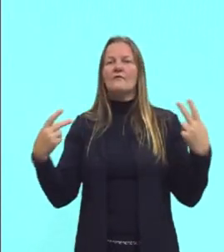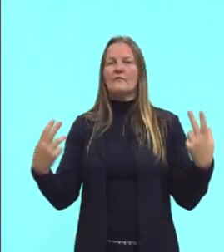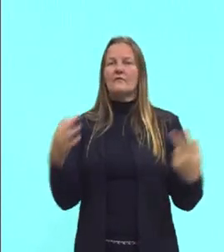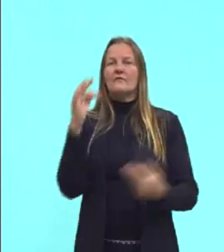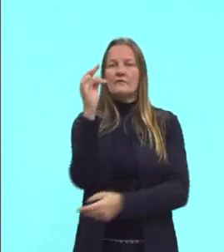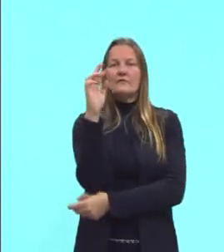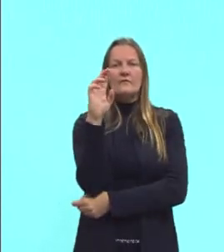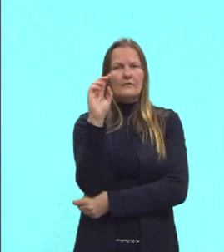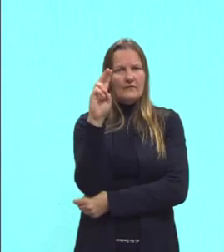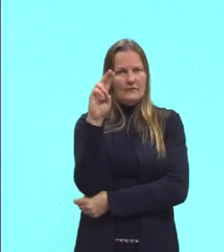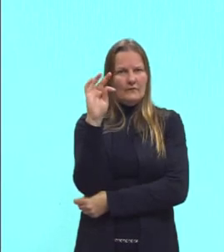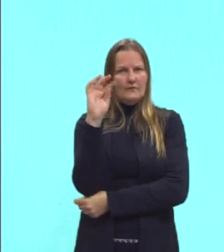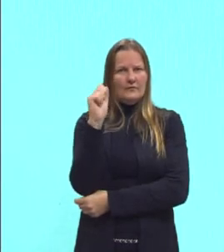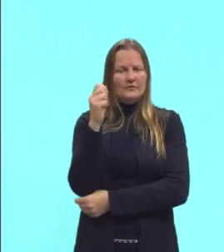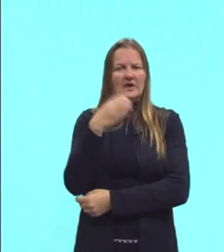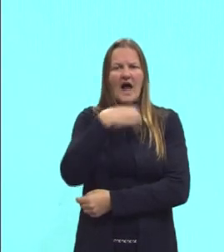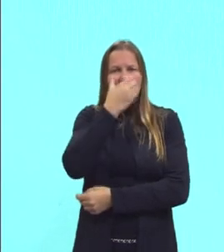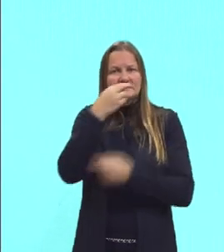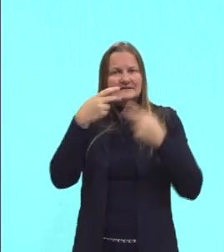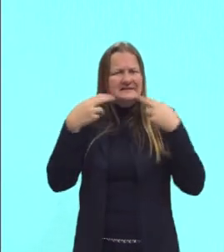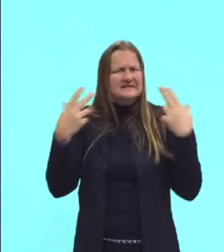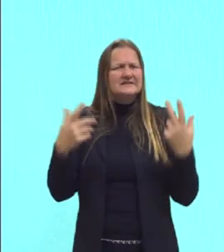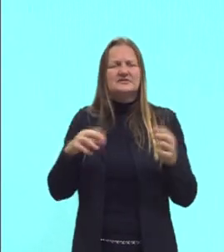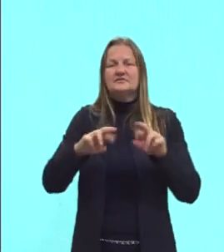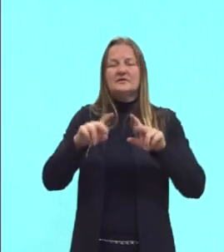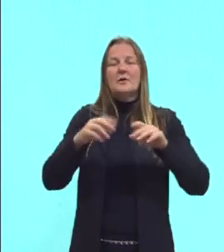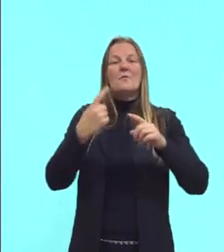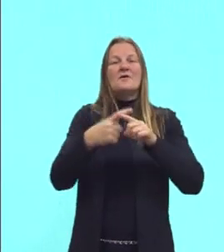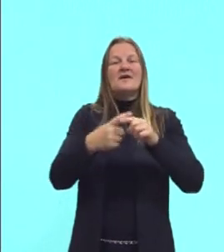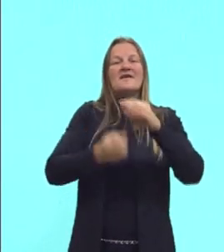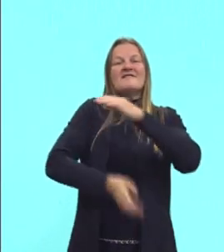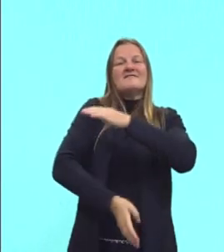frutas aí são justamente pro mercado externo, tá, gurizada.